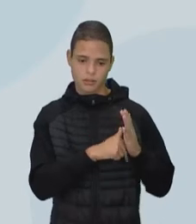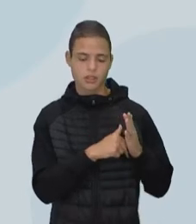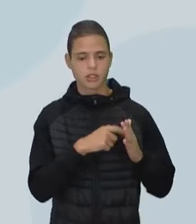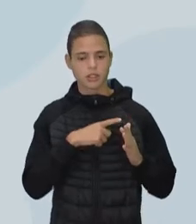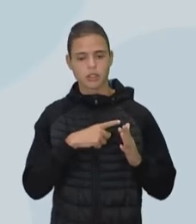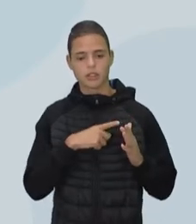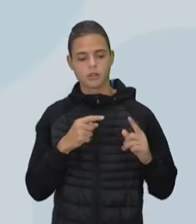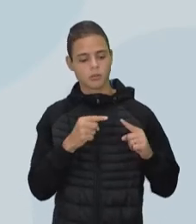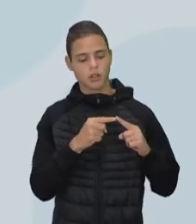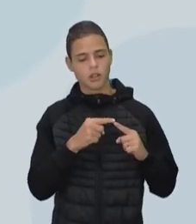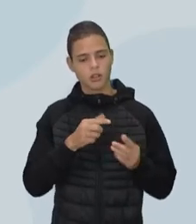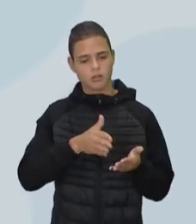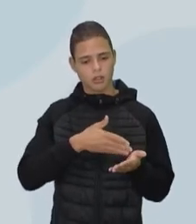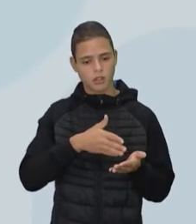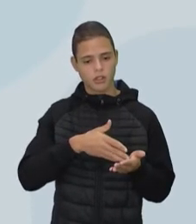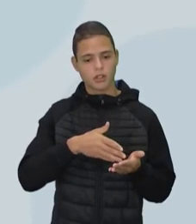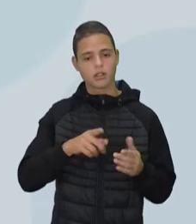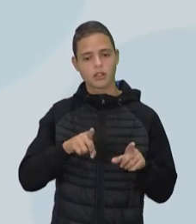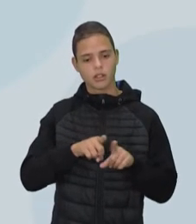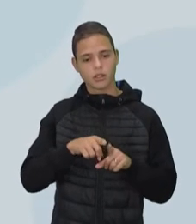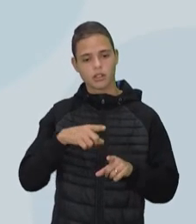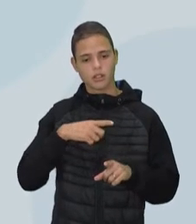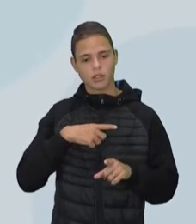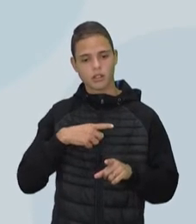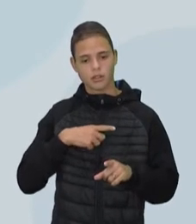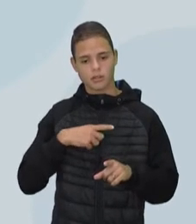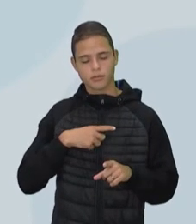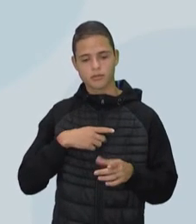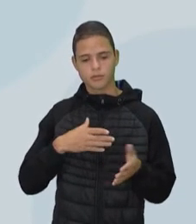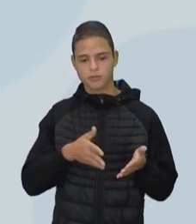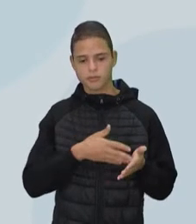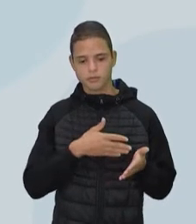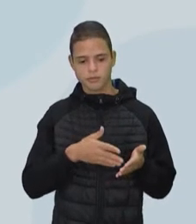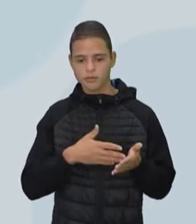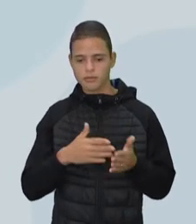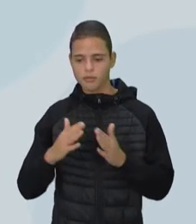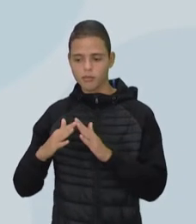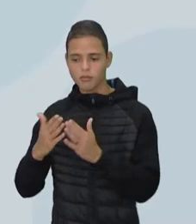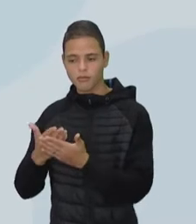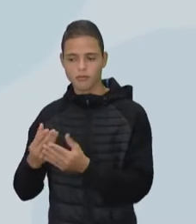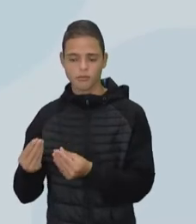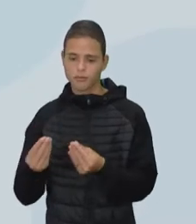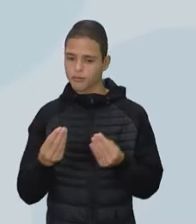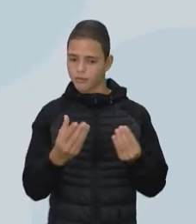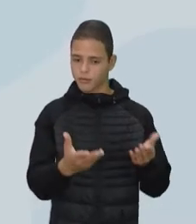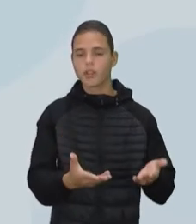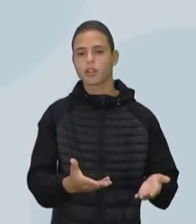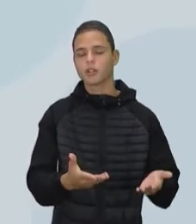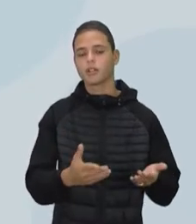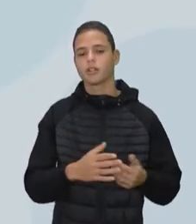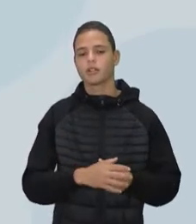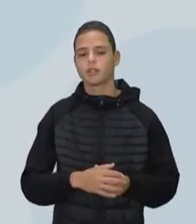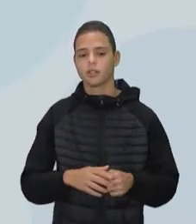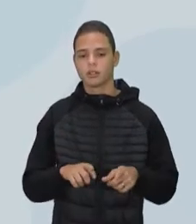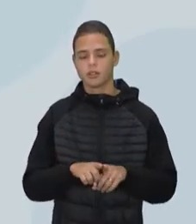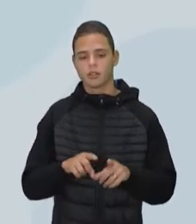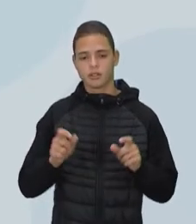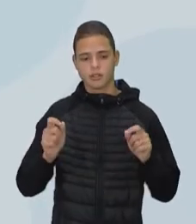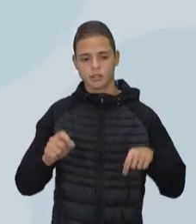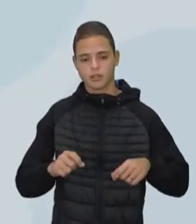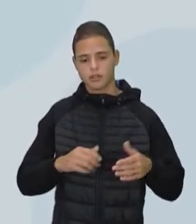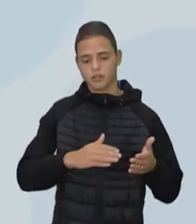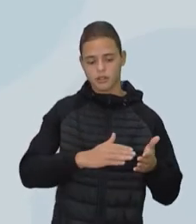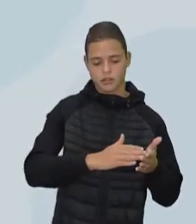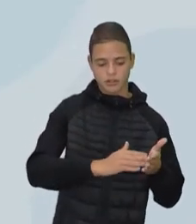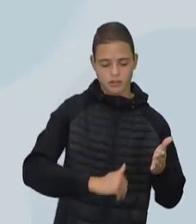material e estão no material que vocês recebem na escola e que pode ser retirado também